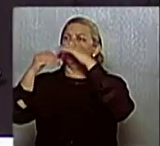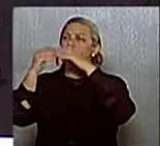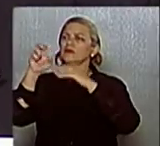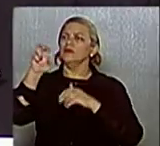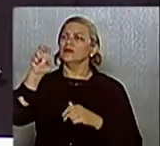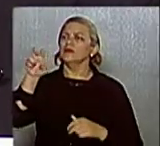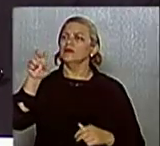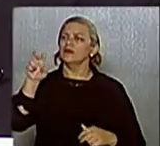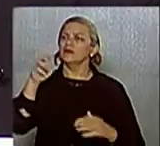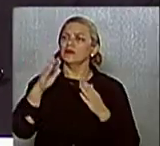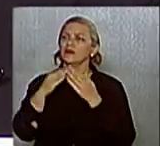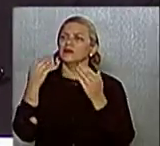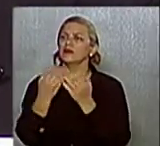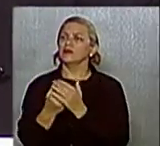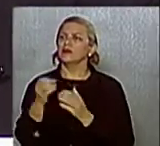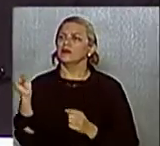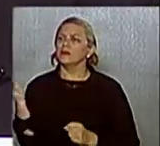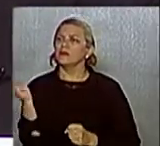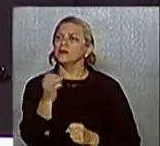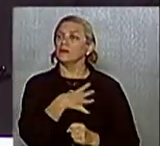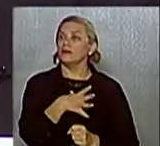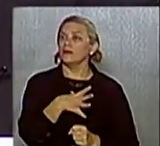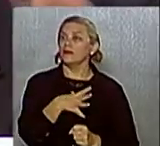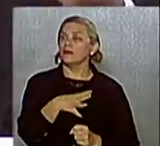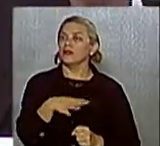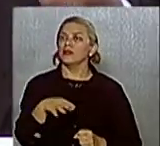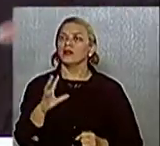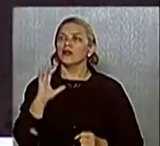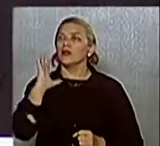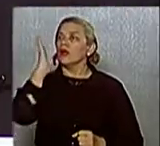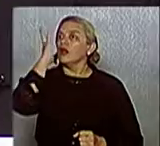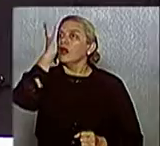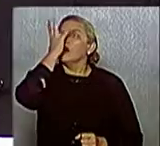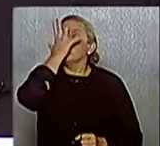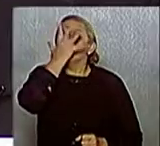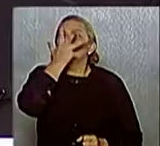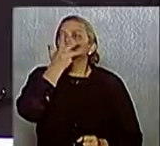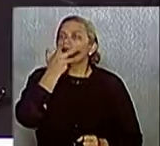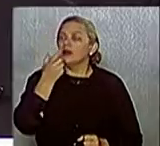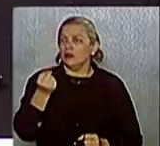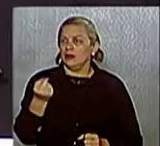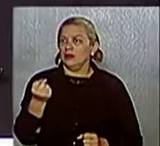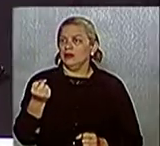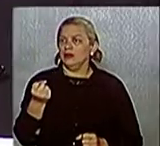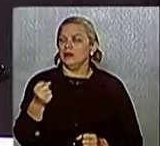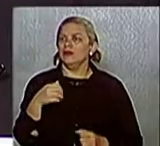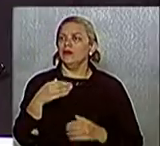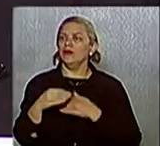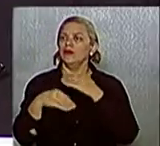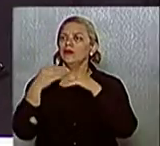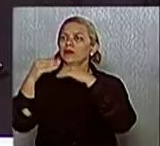escolas novas, maravilhosas. dobramos o número de PSF.